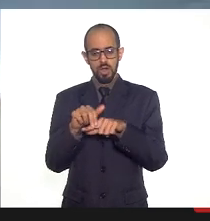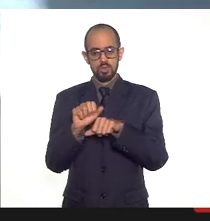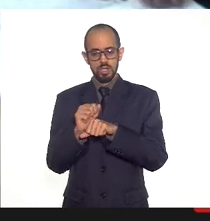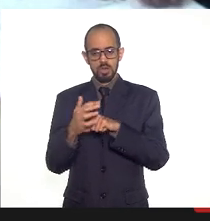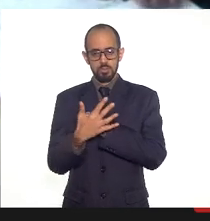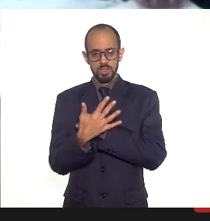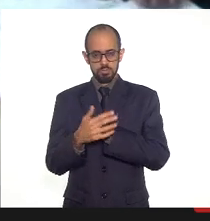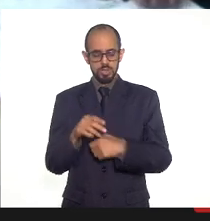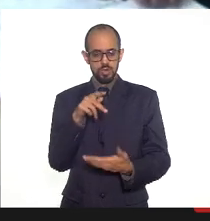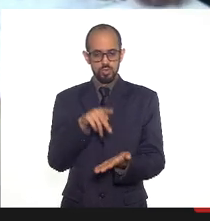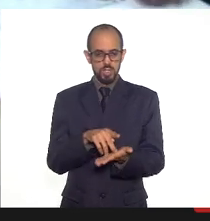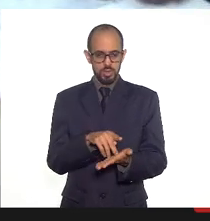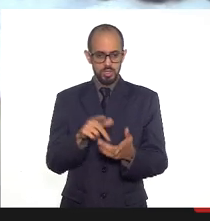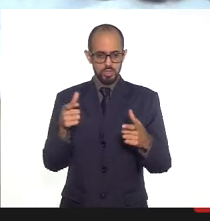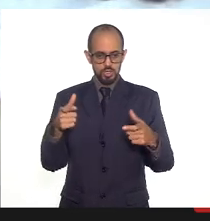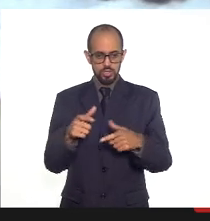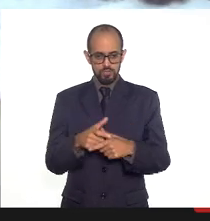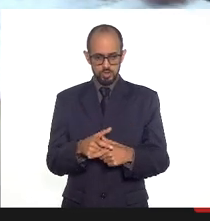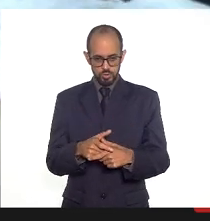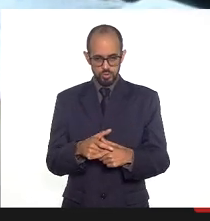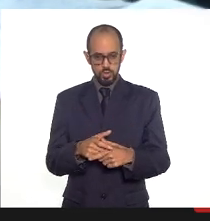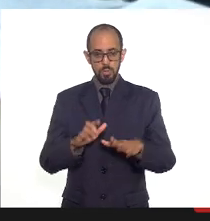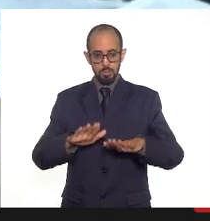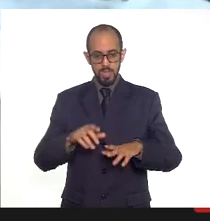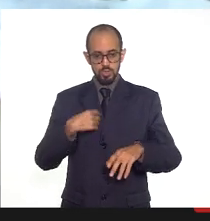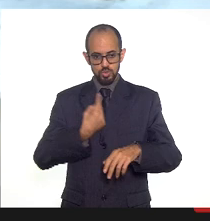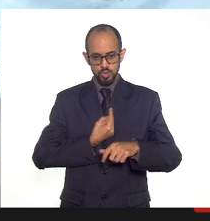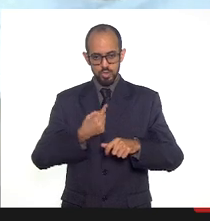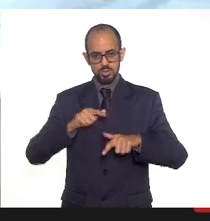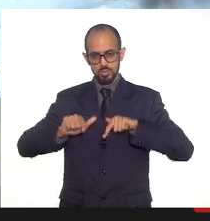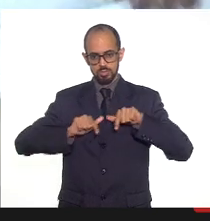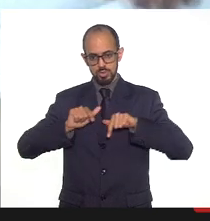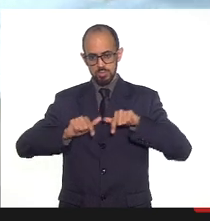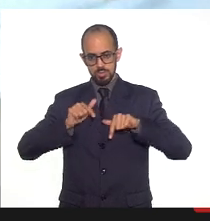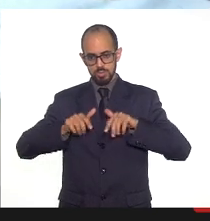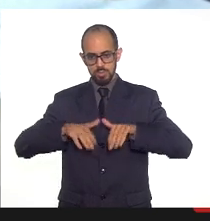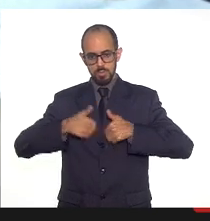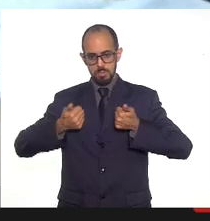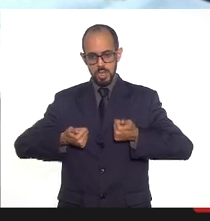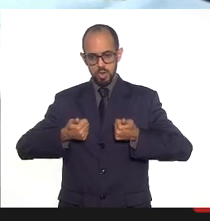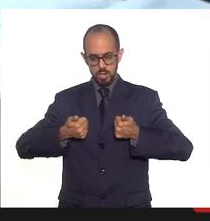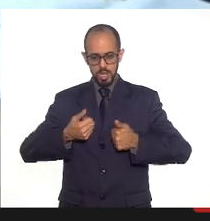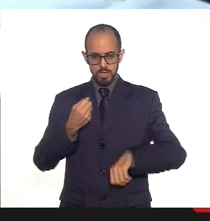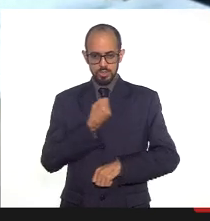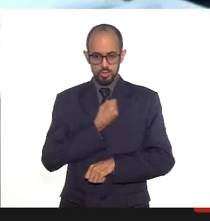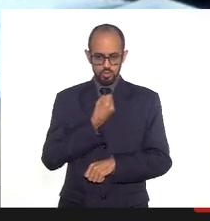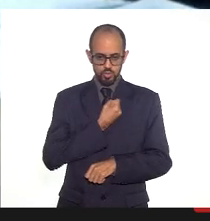houve a redução, mas a gente vem trabalhando para melhorar esse índice.